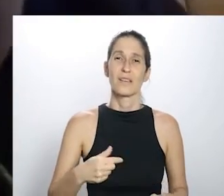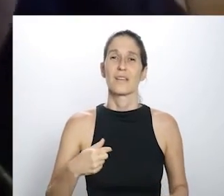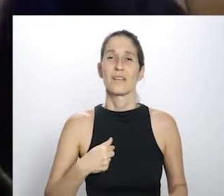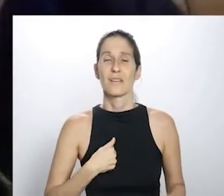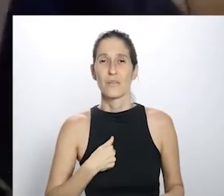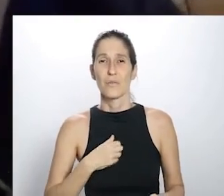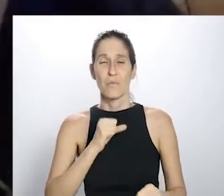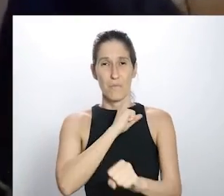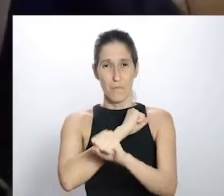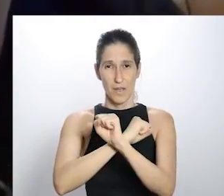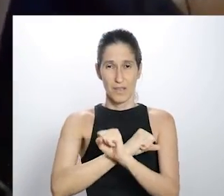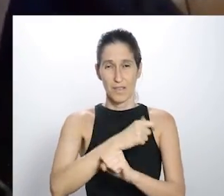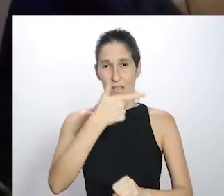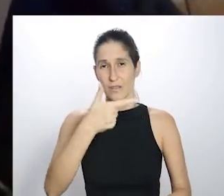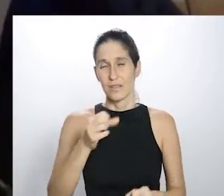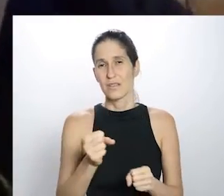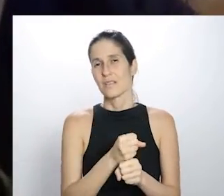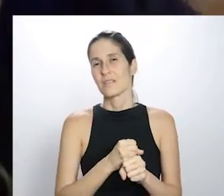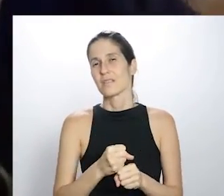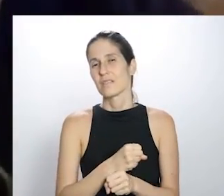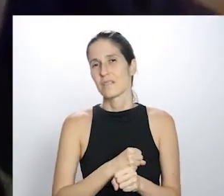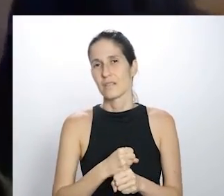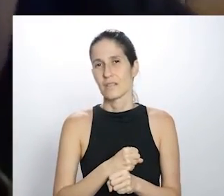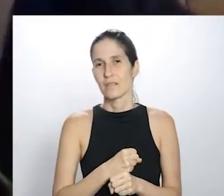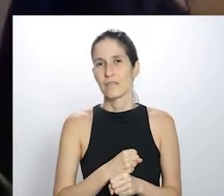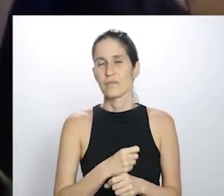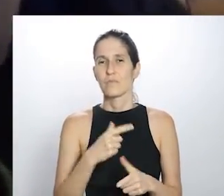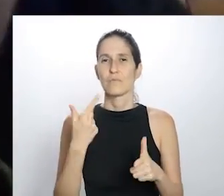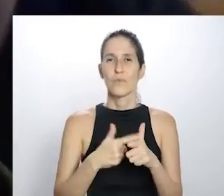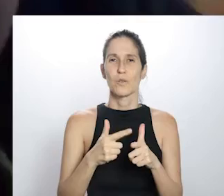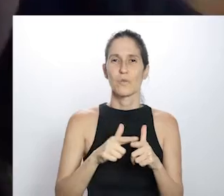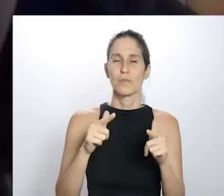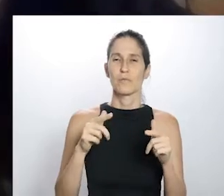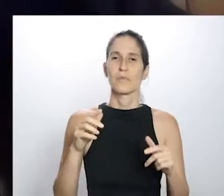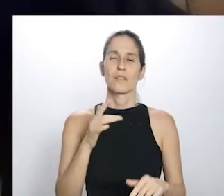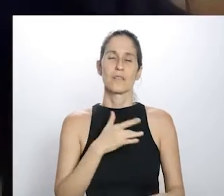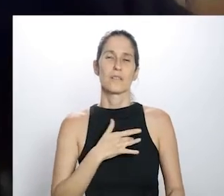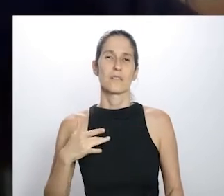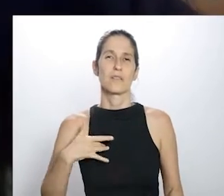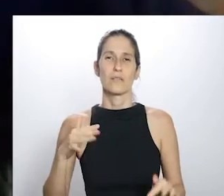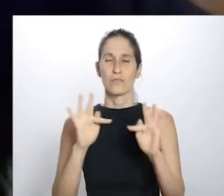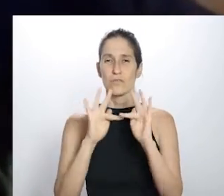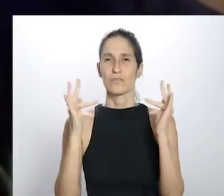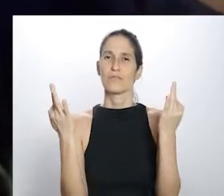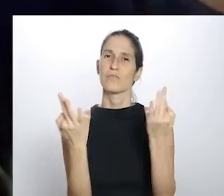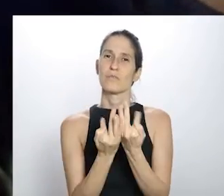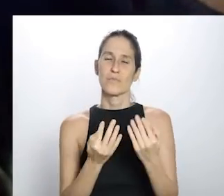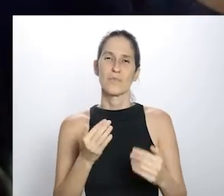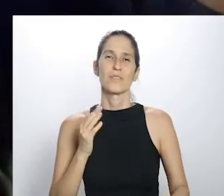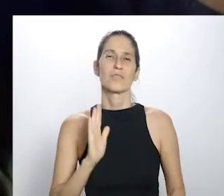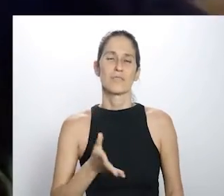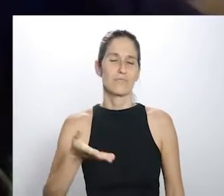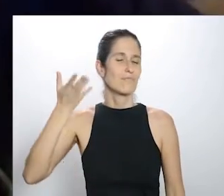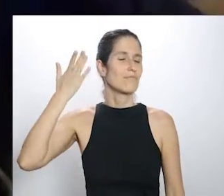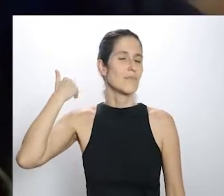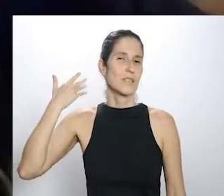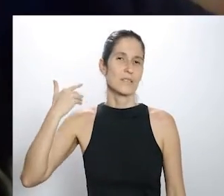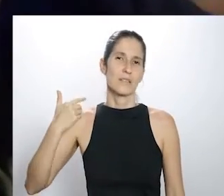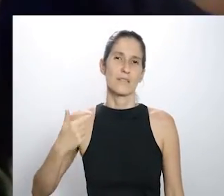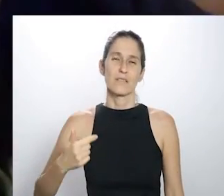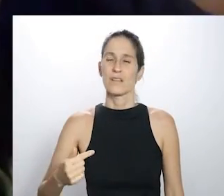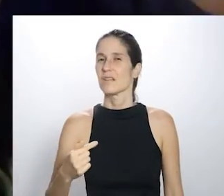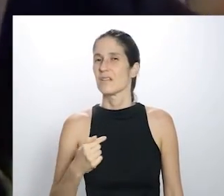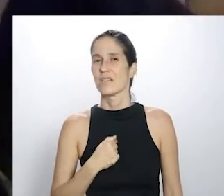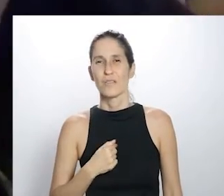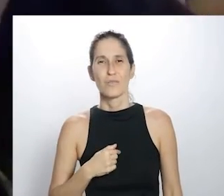eu tive que parar dois anos, praticamente, para uma situação de saúde de família que eu passei. E, assim, foram dois anos que